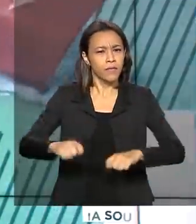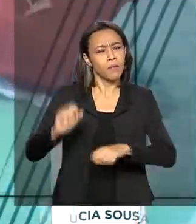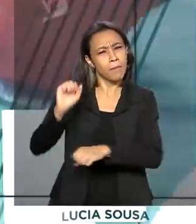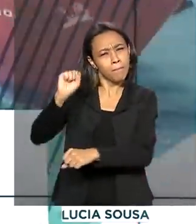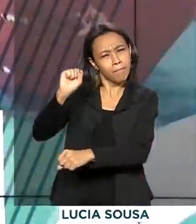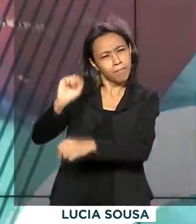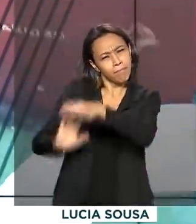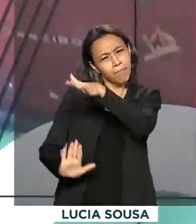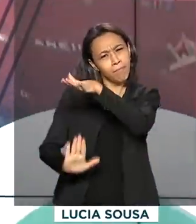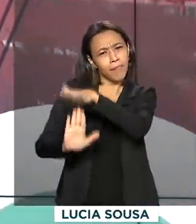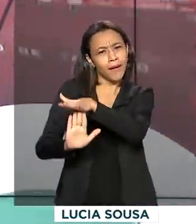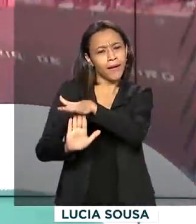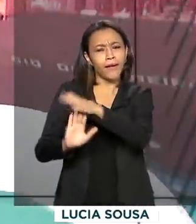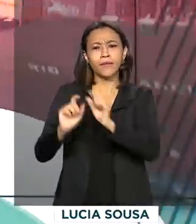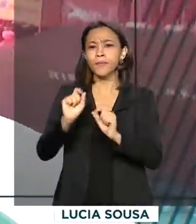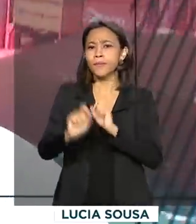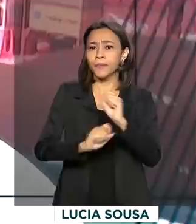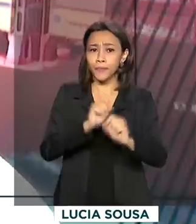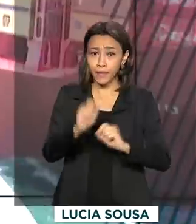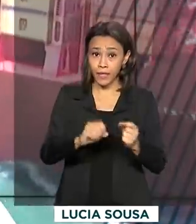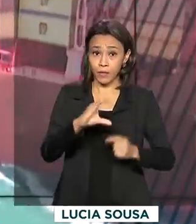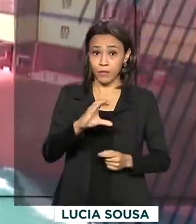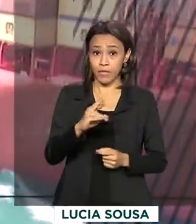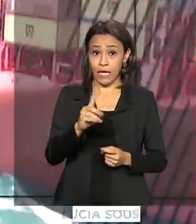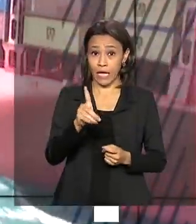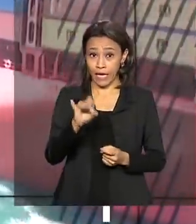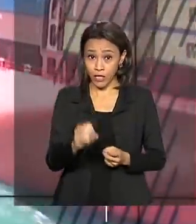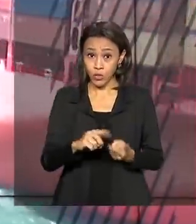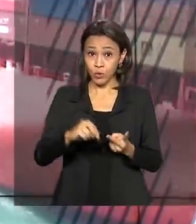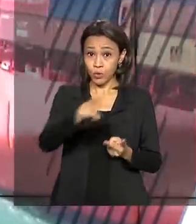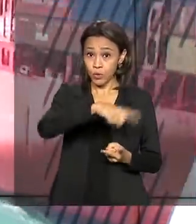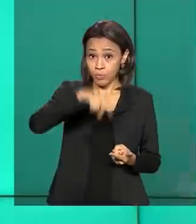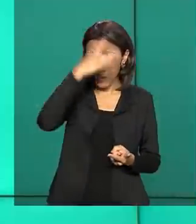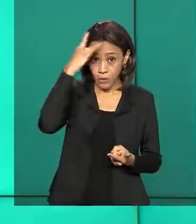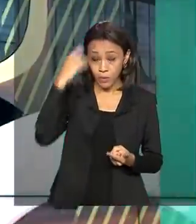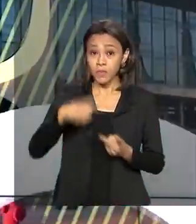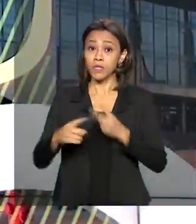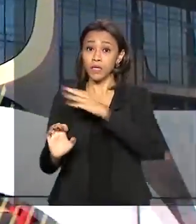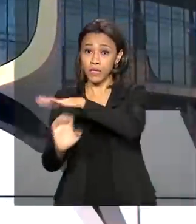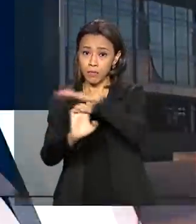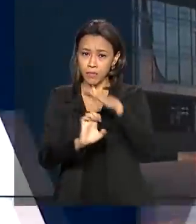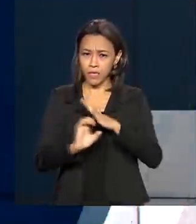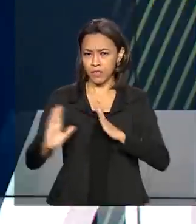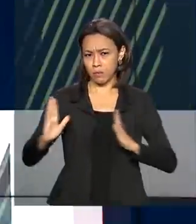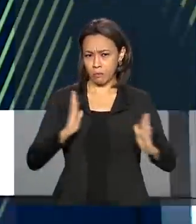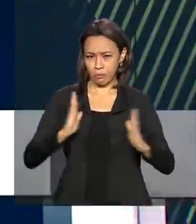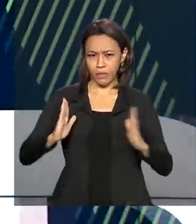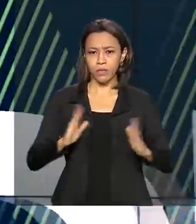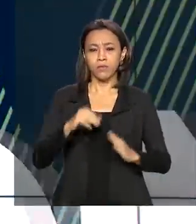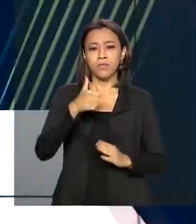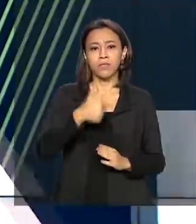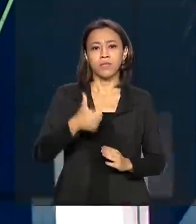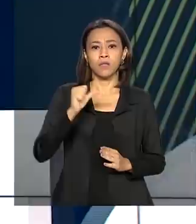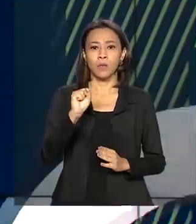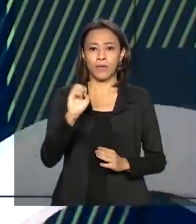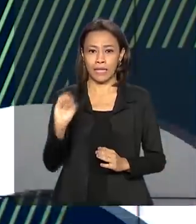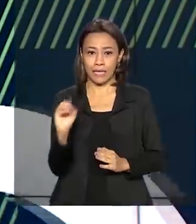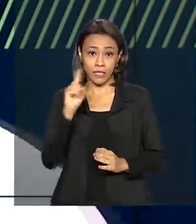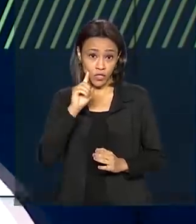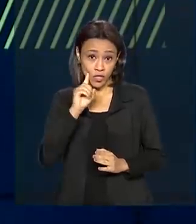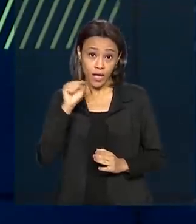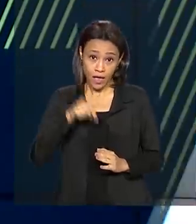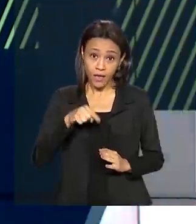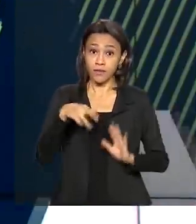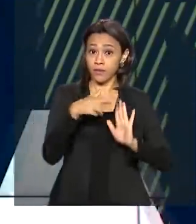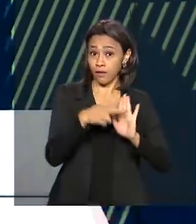nas prestações dos créditos comerciais de pessoas físicas e jurídicas para um período de até 180 dias. A medida